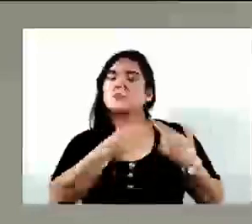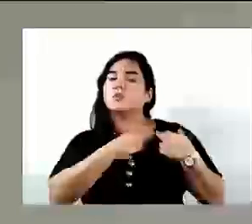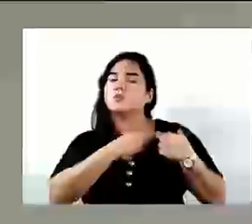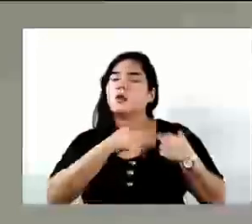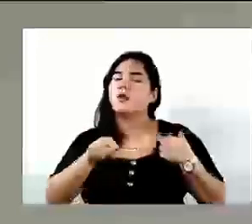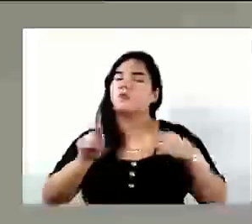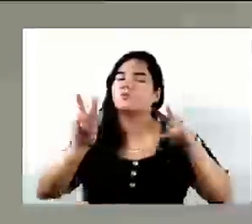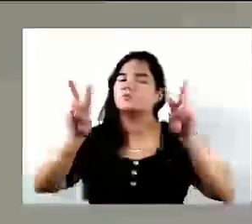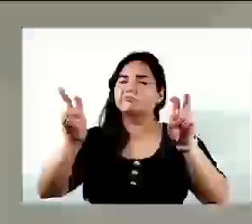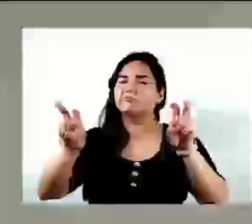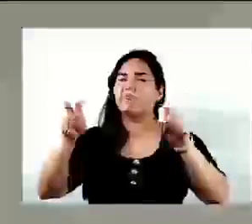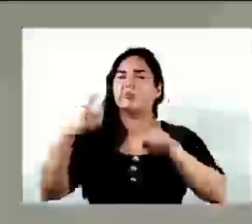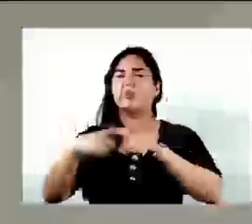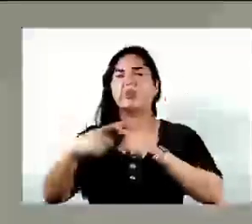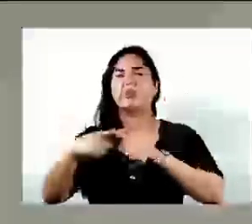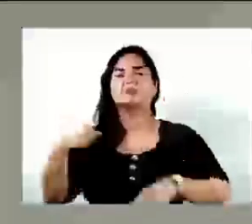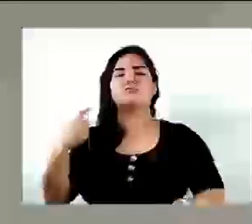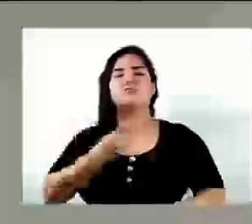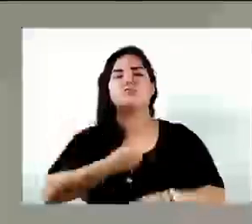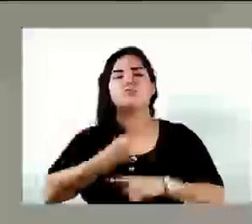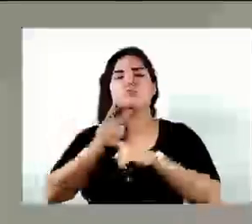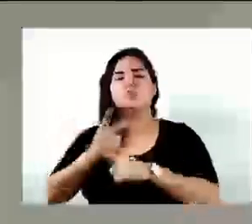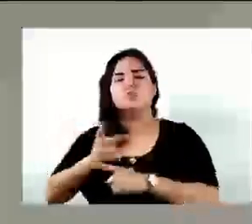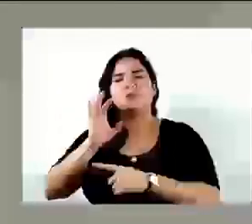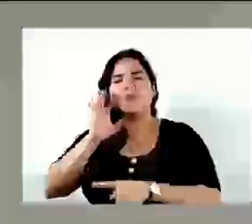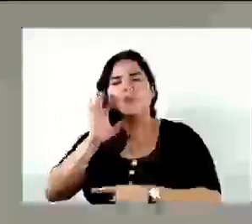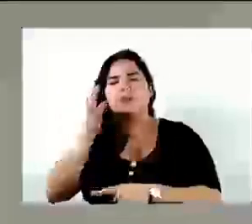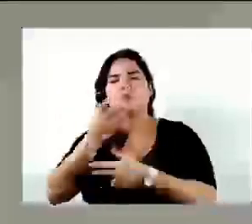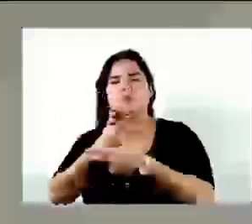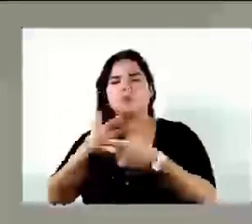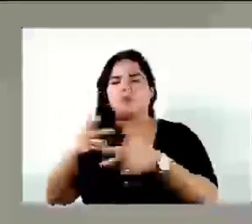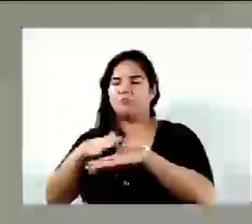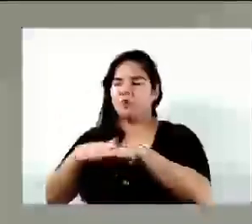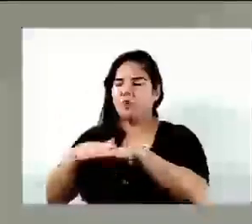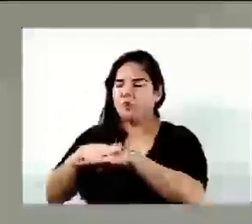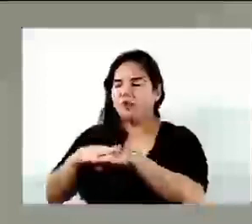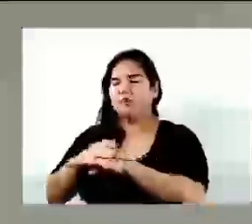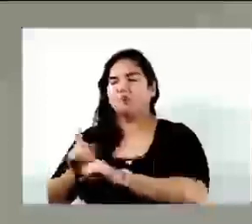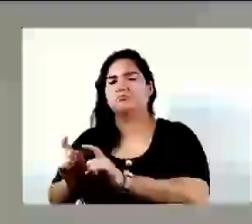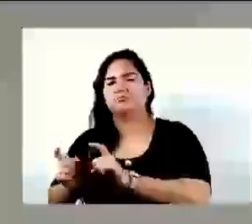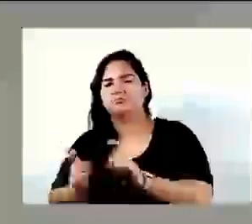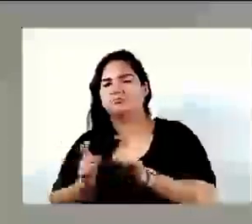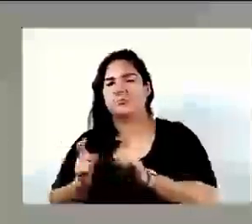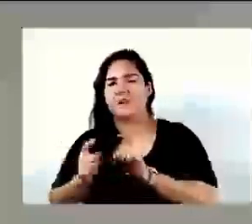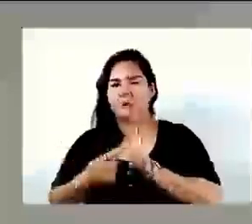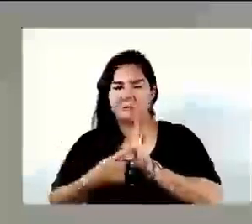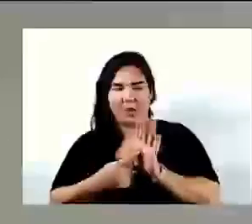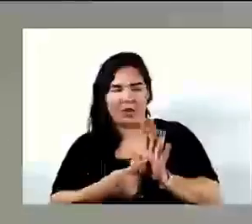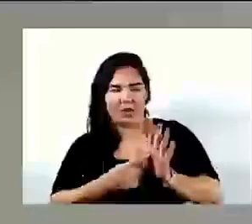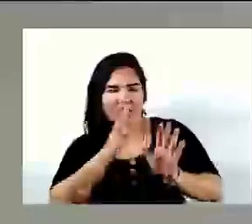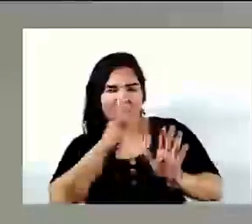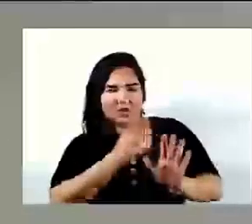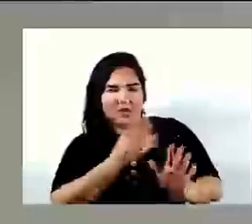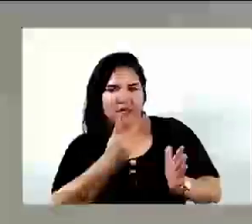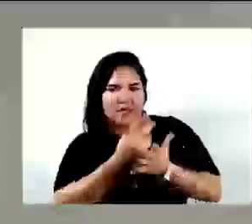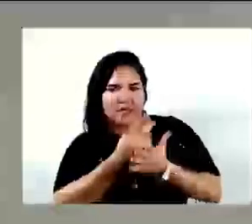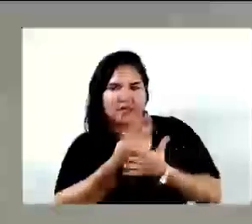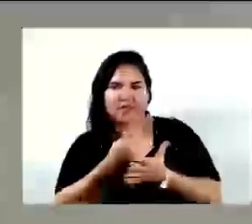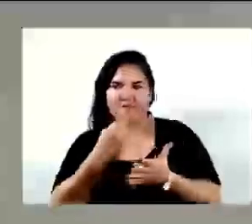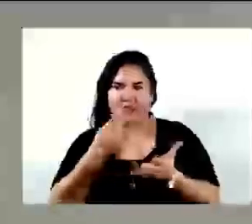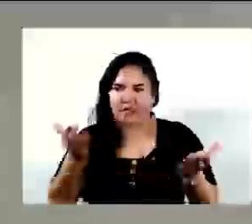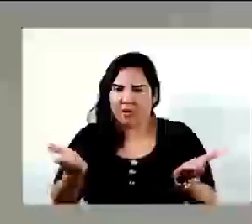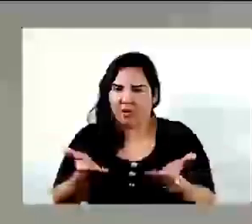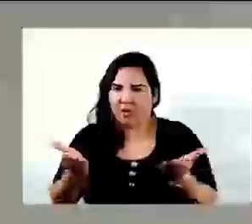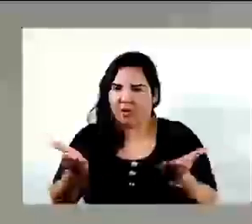situações, para que a gente busque soluções a partir da conversa e do diálogo. Apontar o erro, dizer que hoje todas as